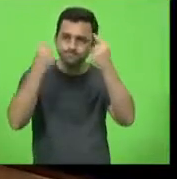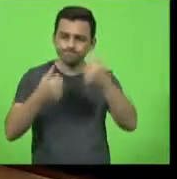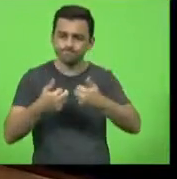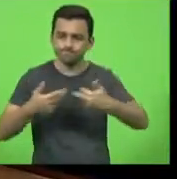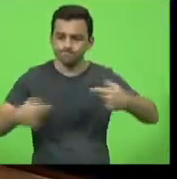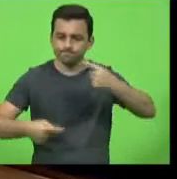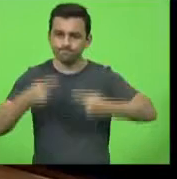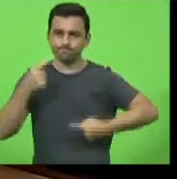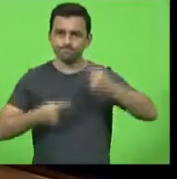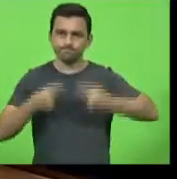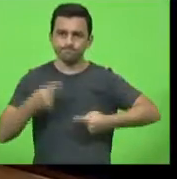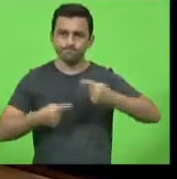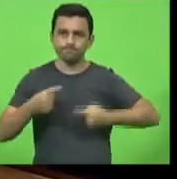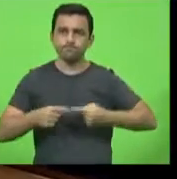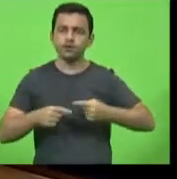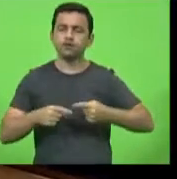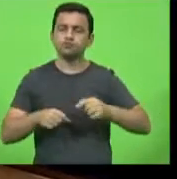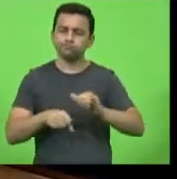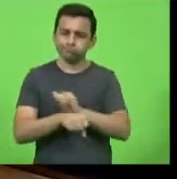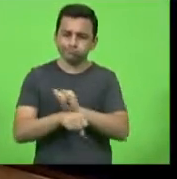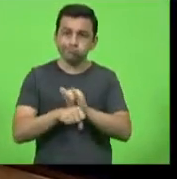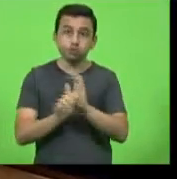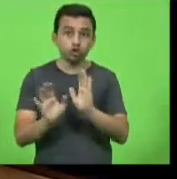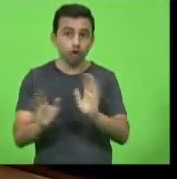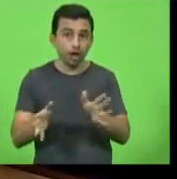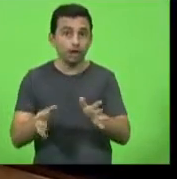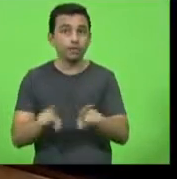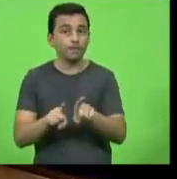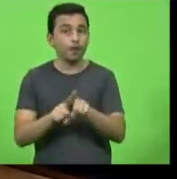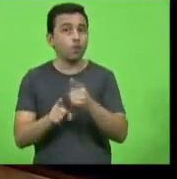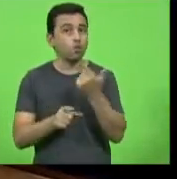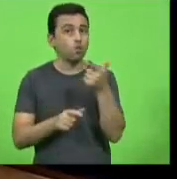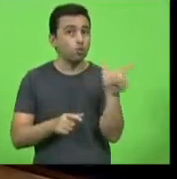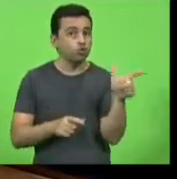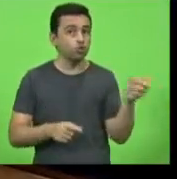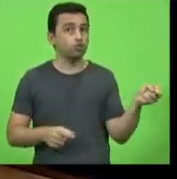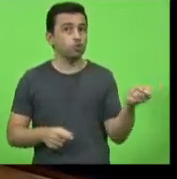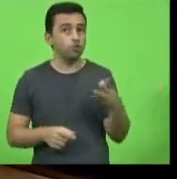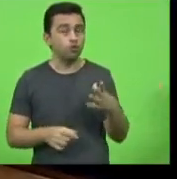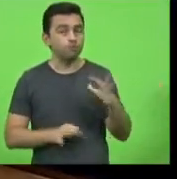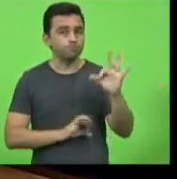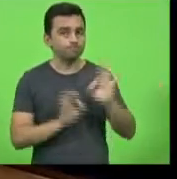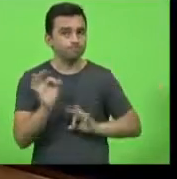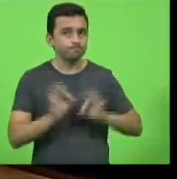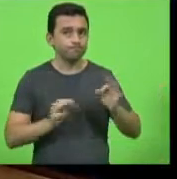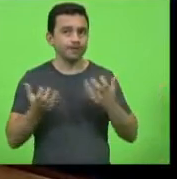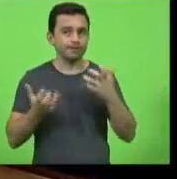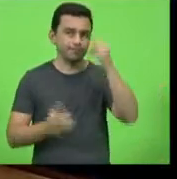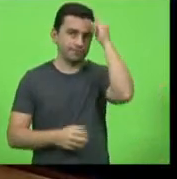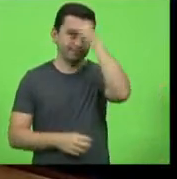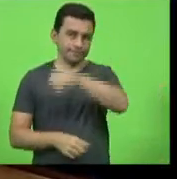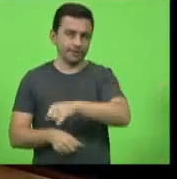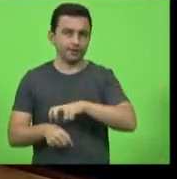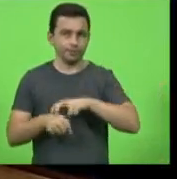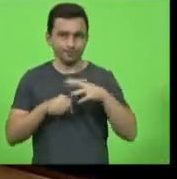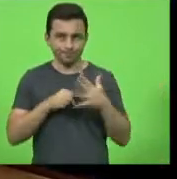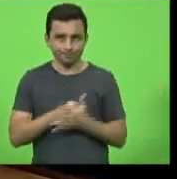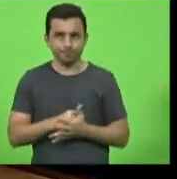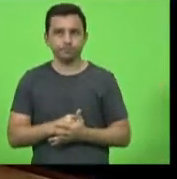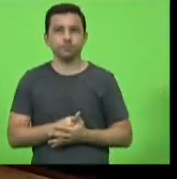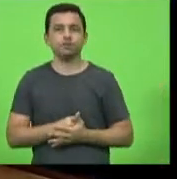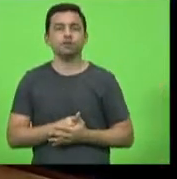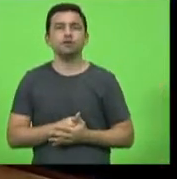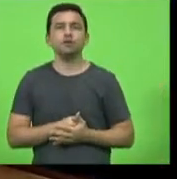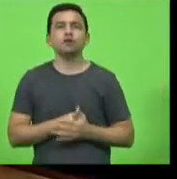além dessas medidas já tomadas, outras medidas importantes no combate à Covid de Santa Catarina. O